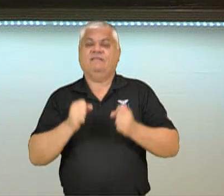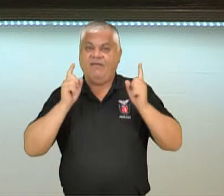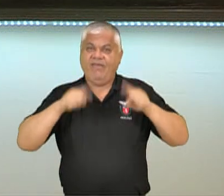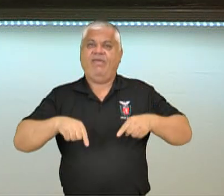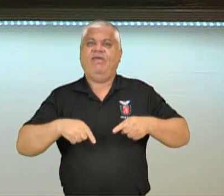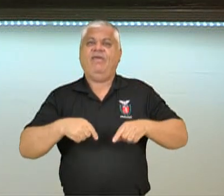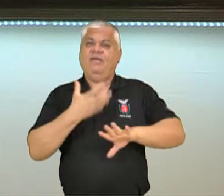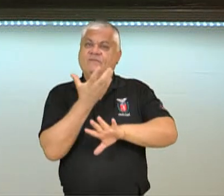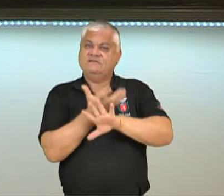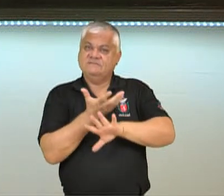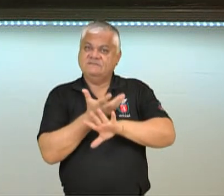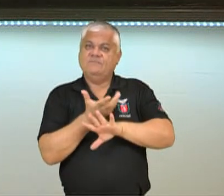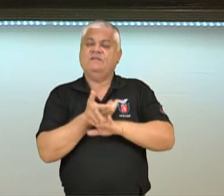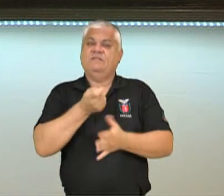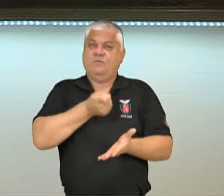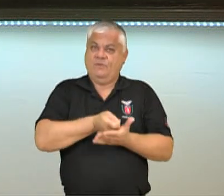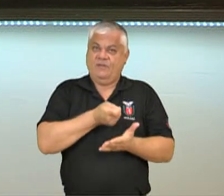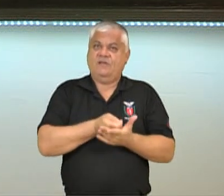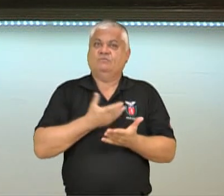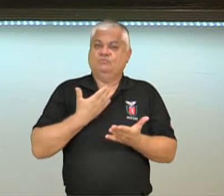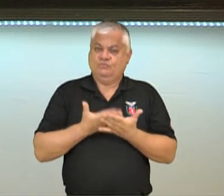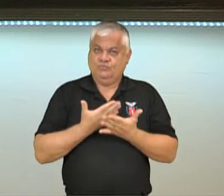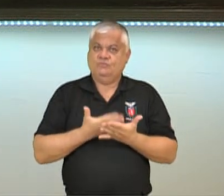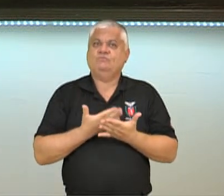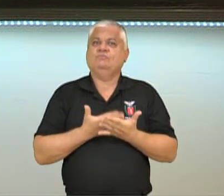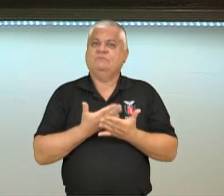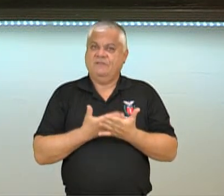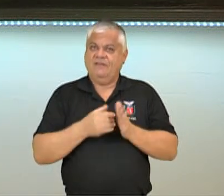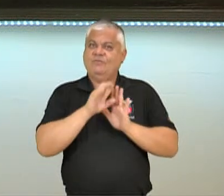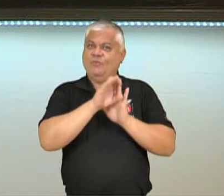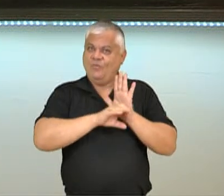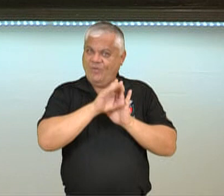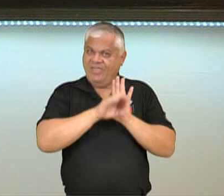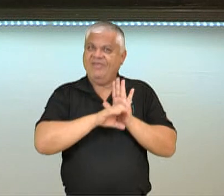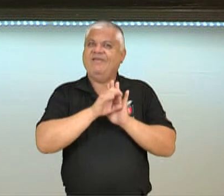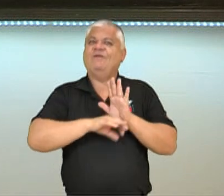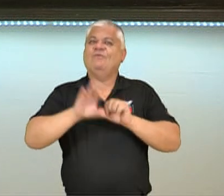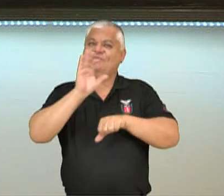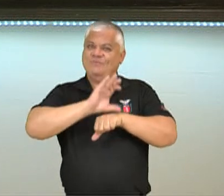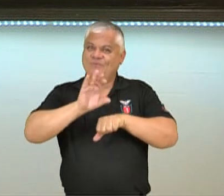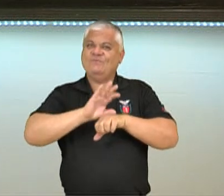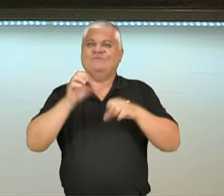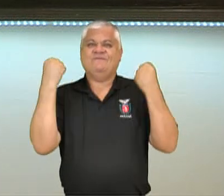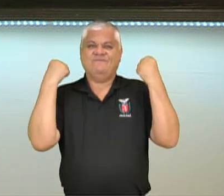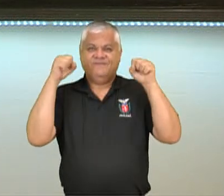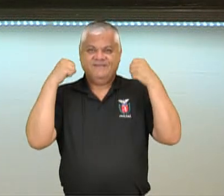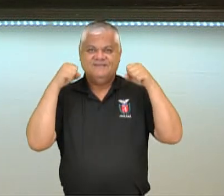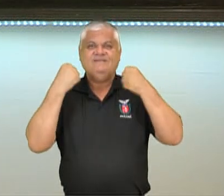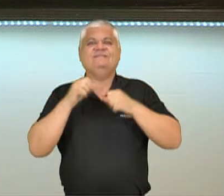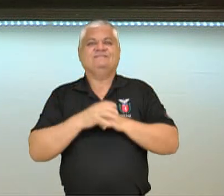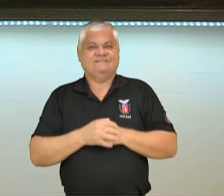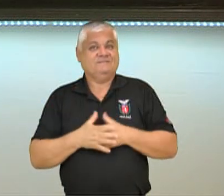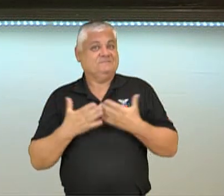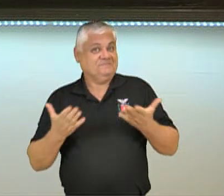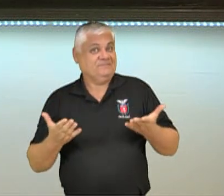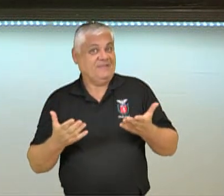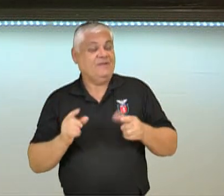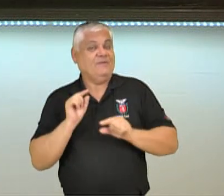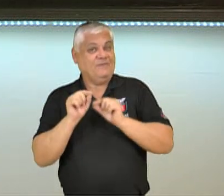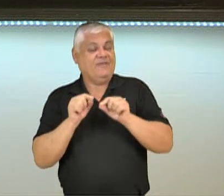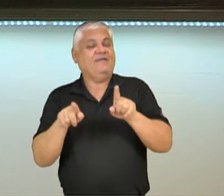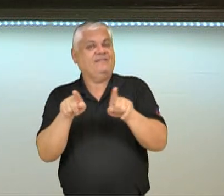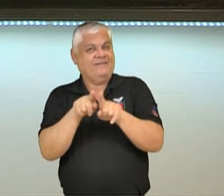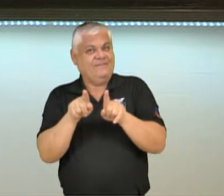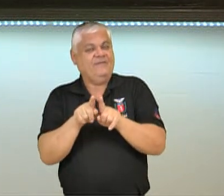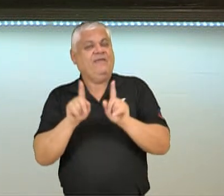disciplina obrigatória no currículo do curso de educação física da escola militar. Então também